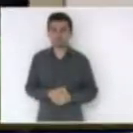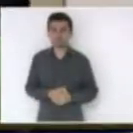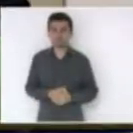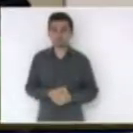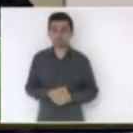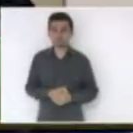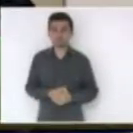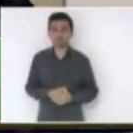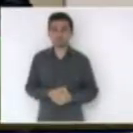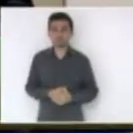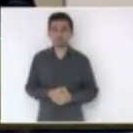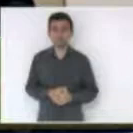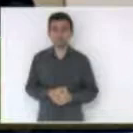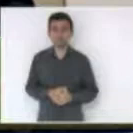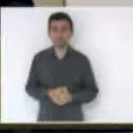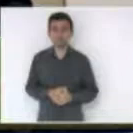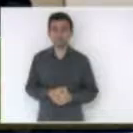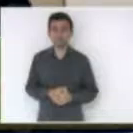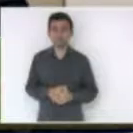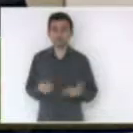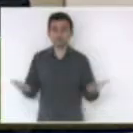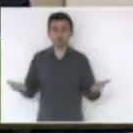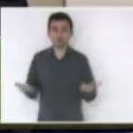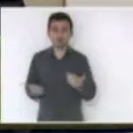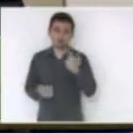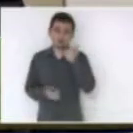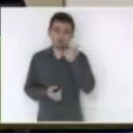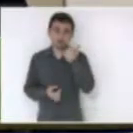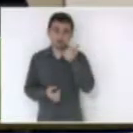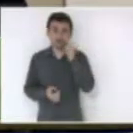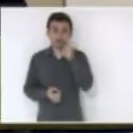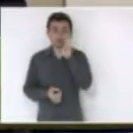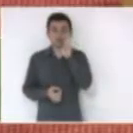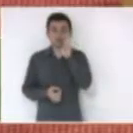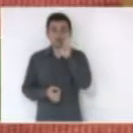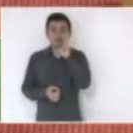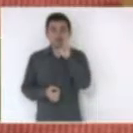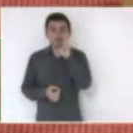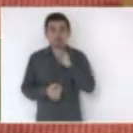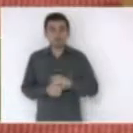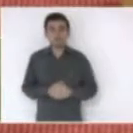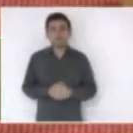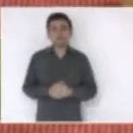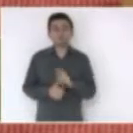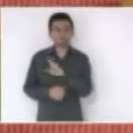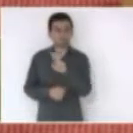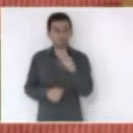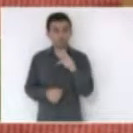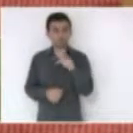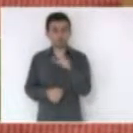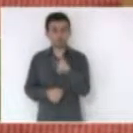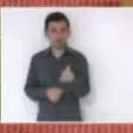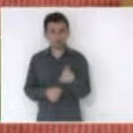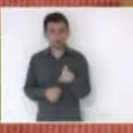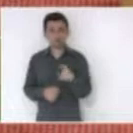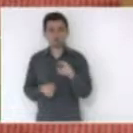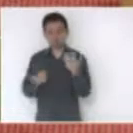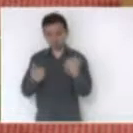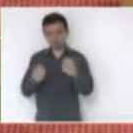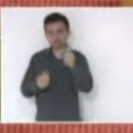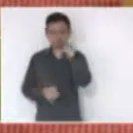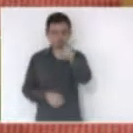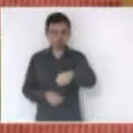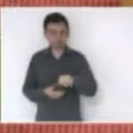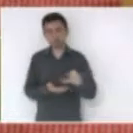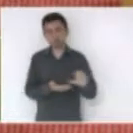uma palavra o deputado Nilson Berlanda senhor presidente senhores deputados eu em nome da bancada do PR também quero dizer sim ao